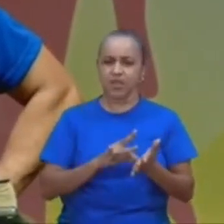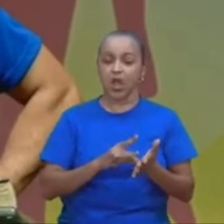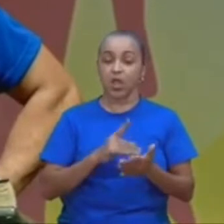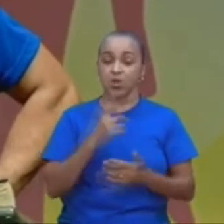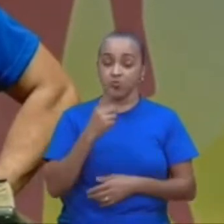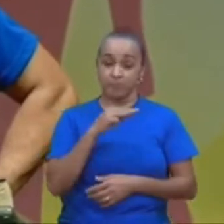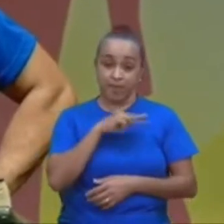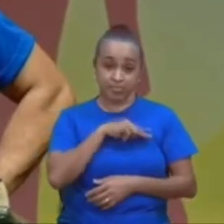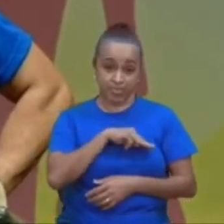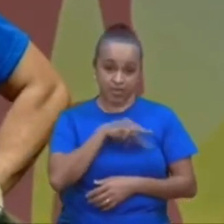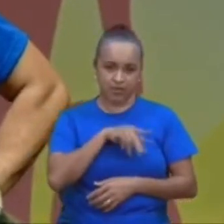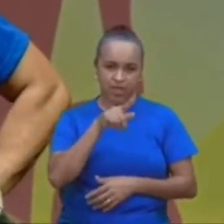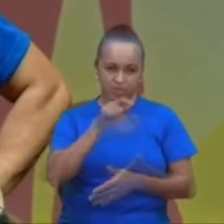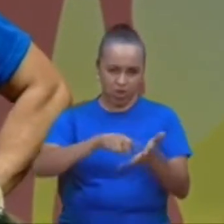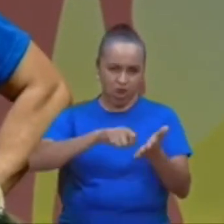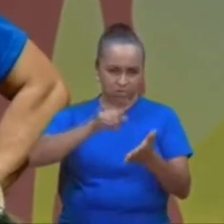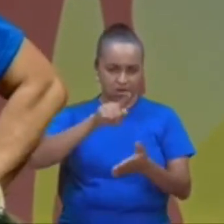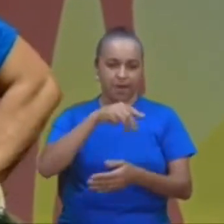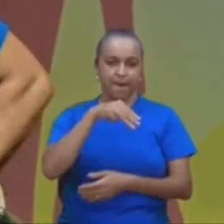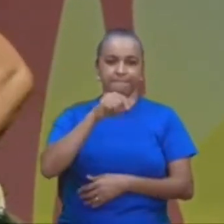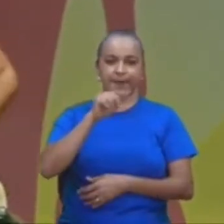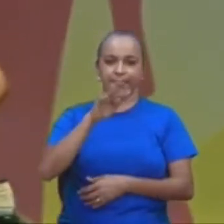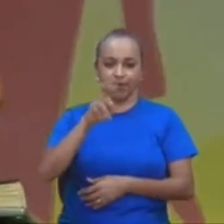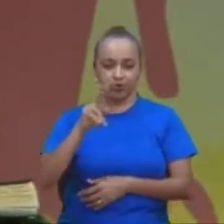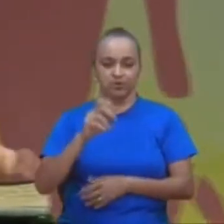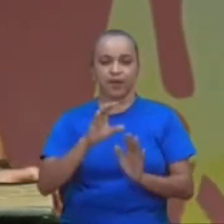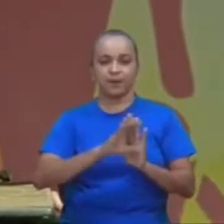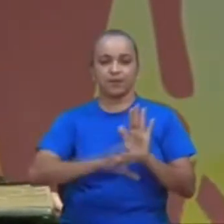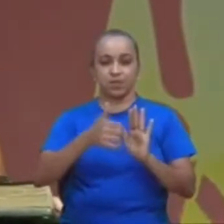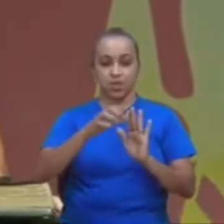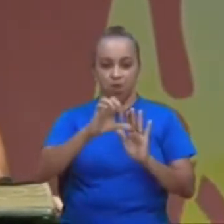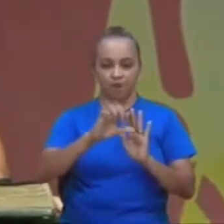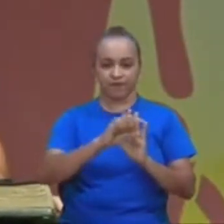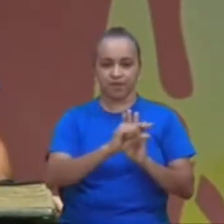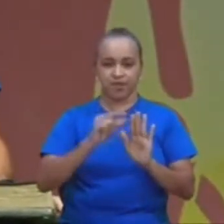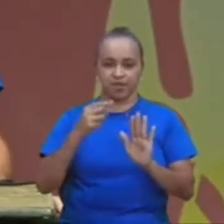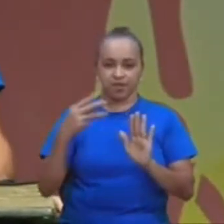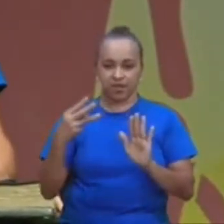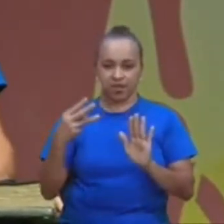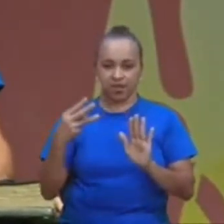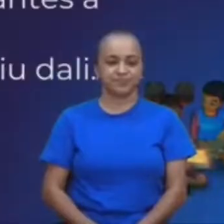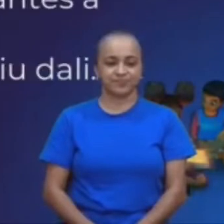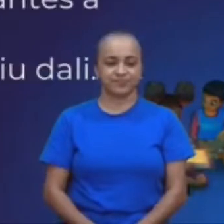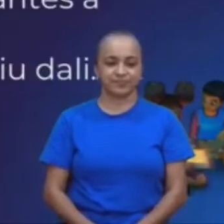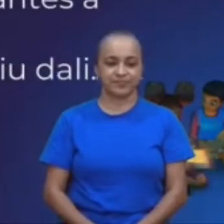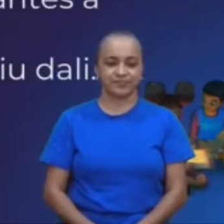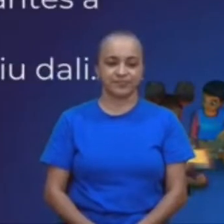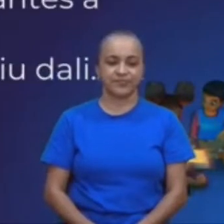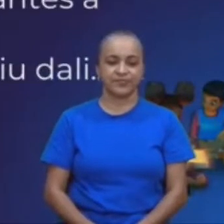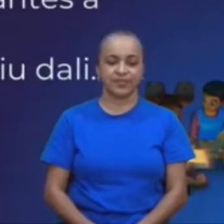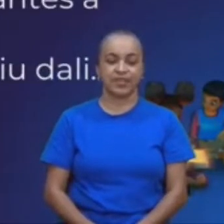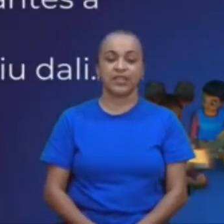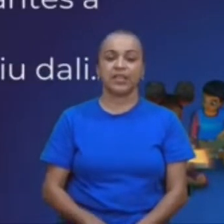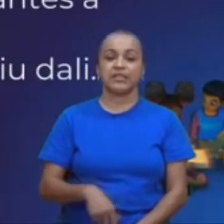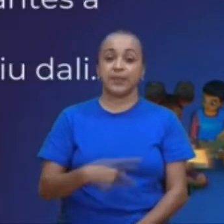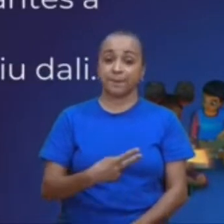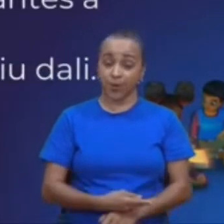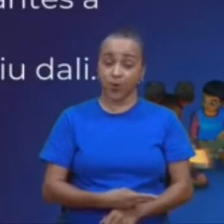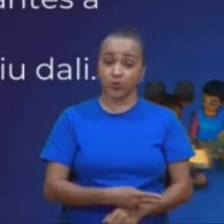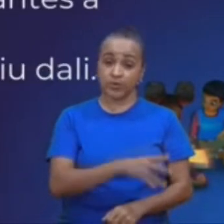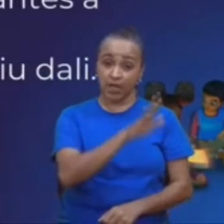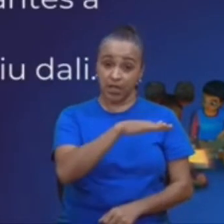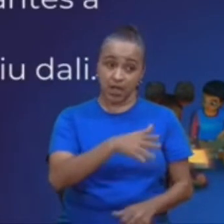Mateus, anote aí a referência, Mateus capítulo 19, versos de 13 a 15, pois trouxeram crianças a Jesus,